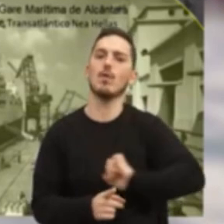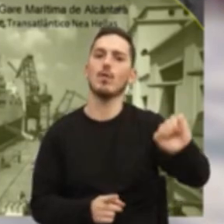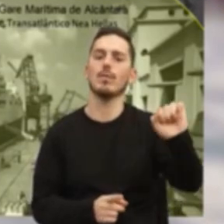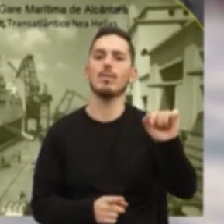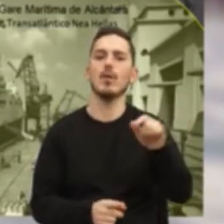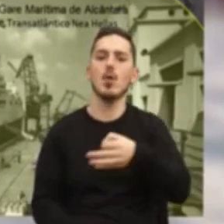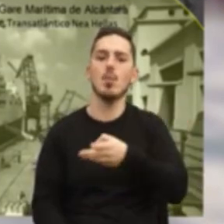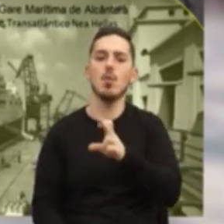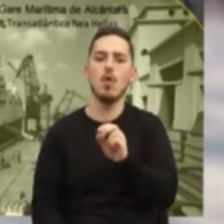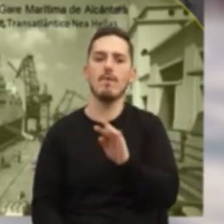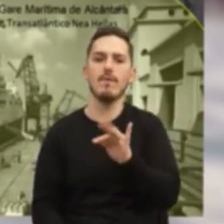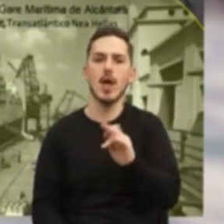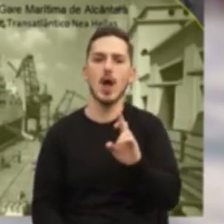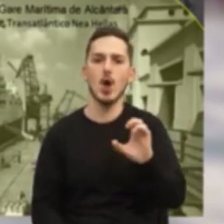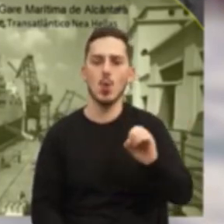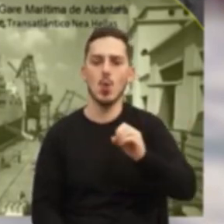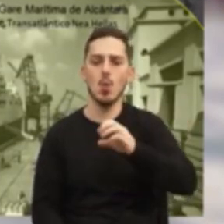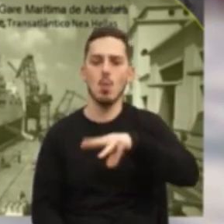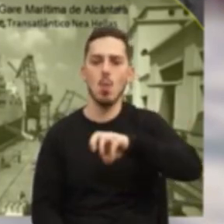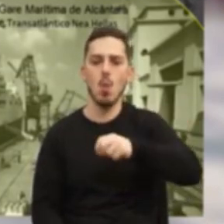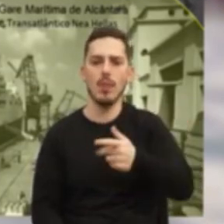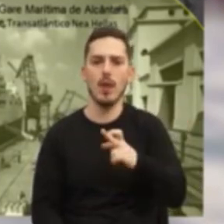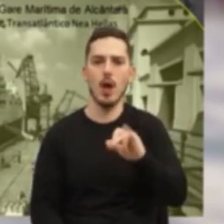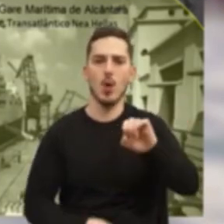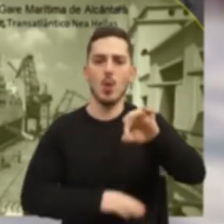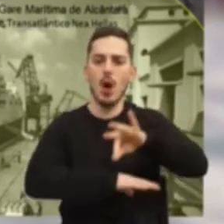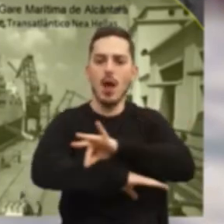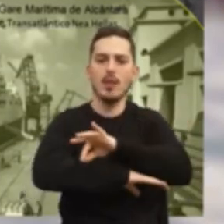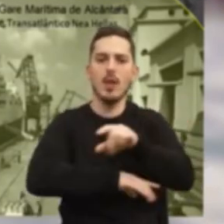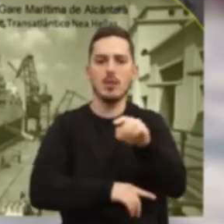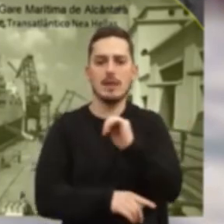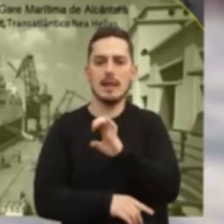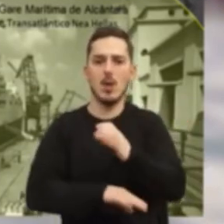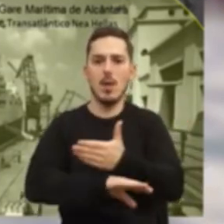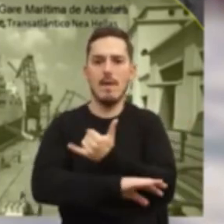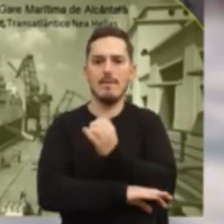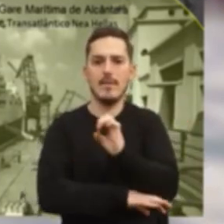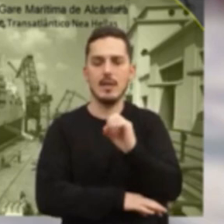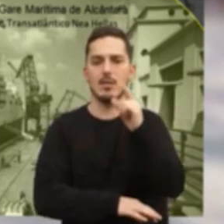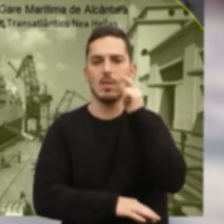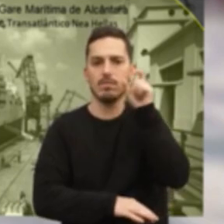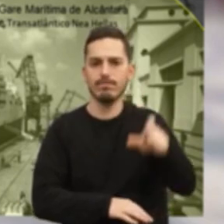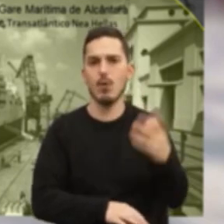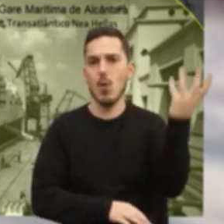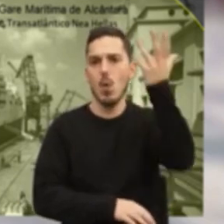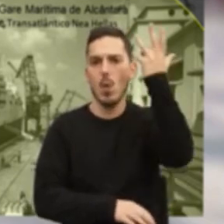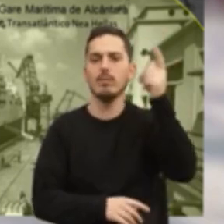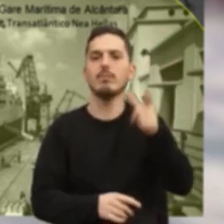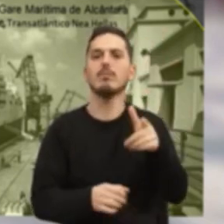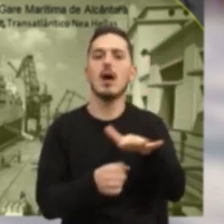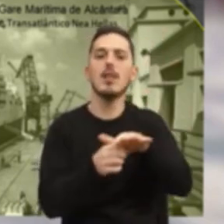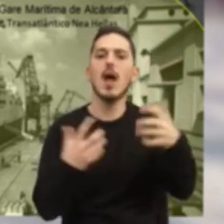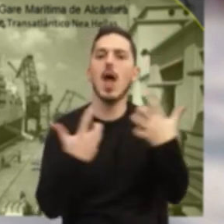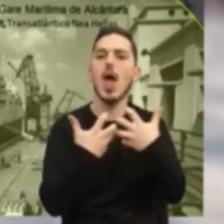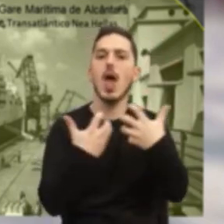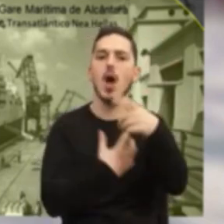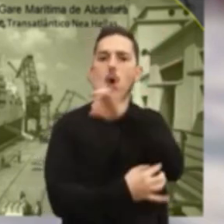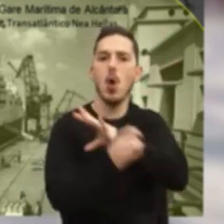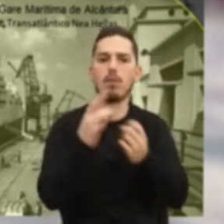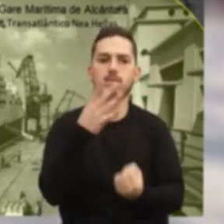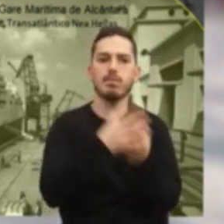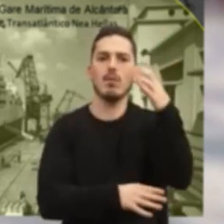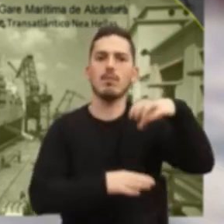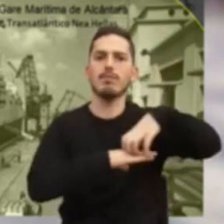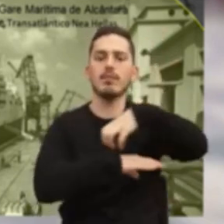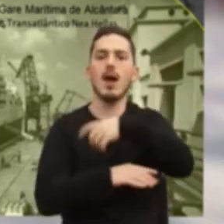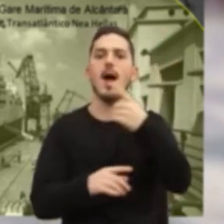Perfírio Pardal Monteiro, um dos mais notáveis arquitetos portugueses do século XX. Elas foram inauguradas em pleno contexto de guerra na Europa, com a Garra Marítima de